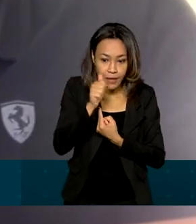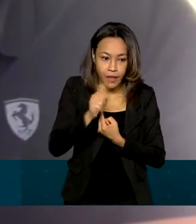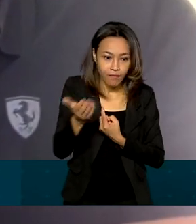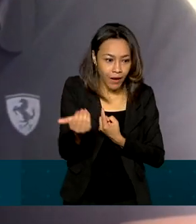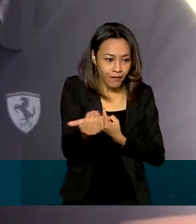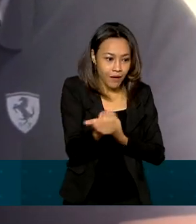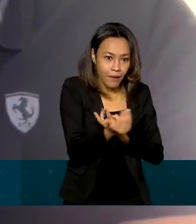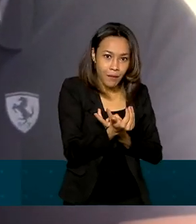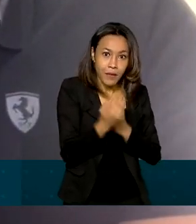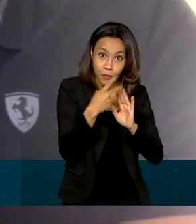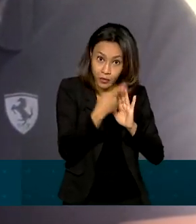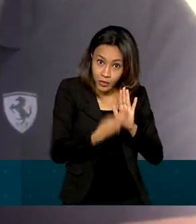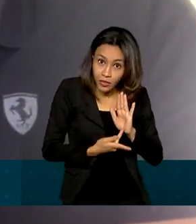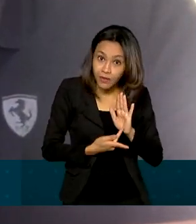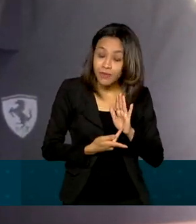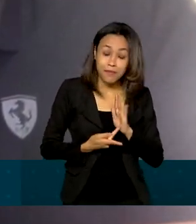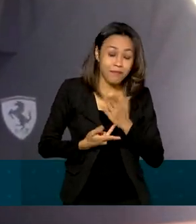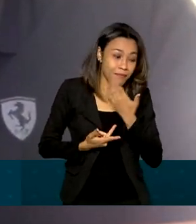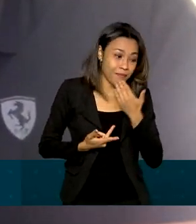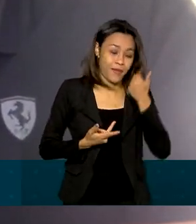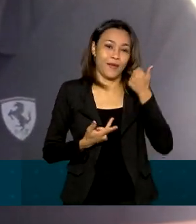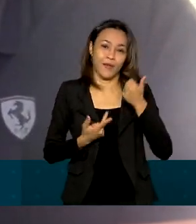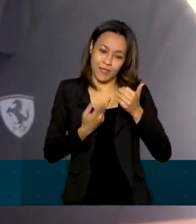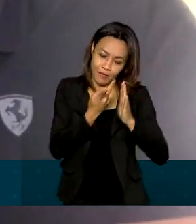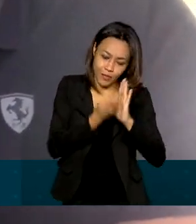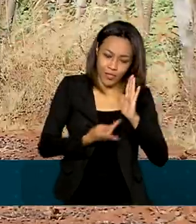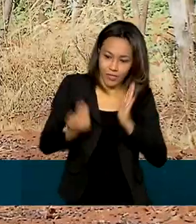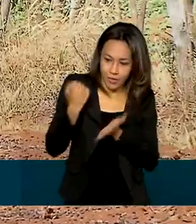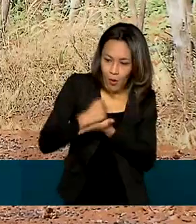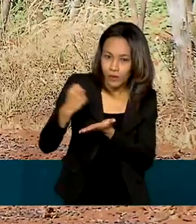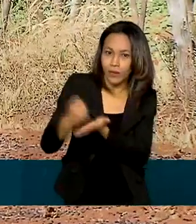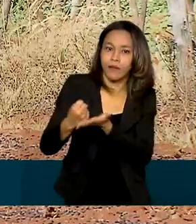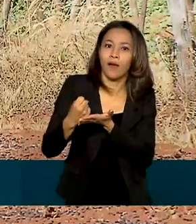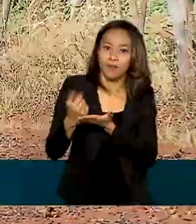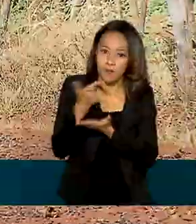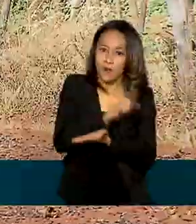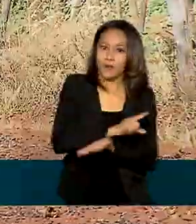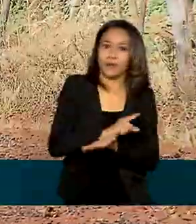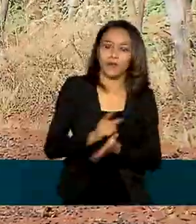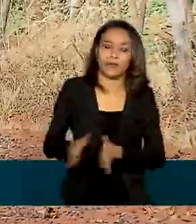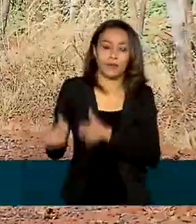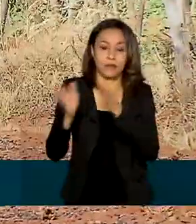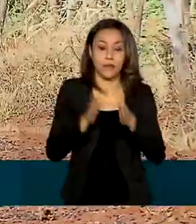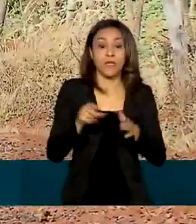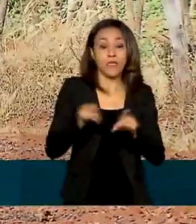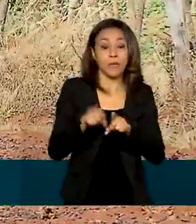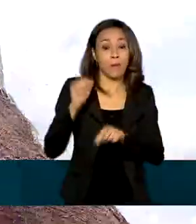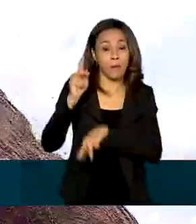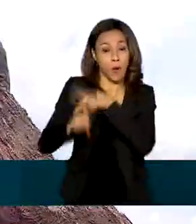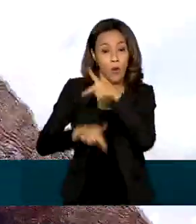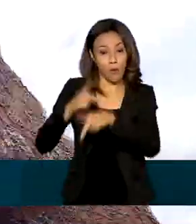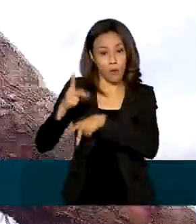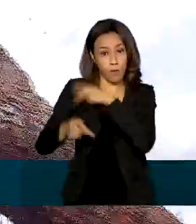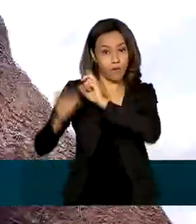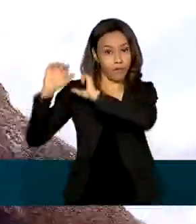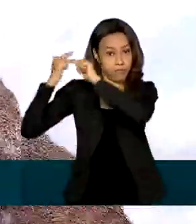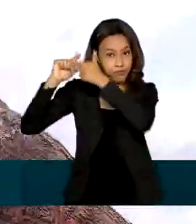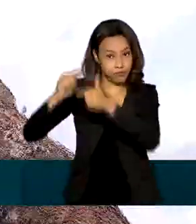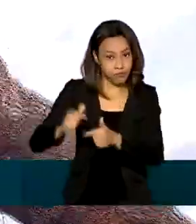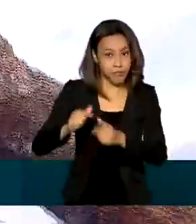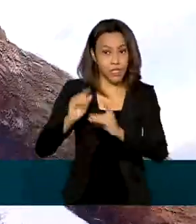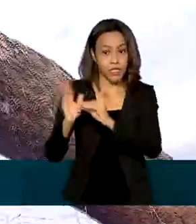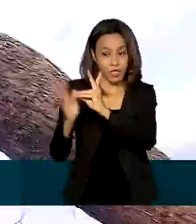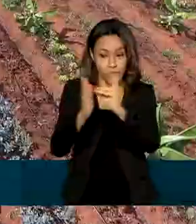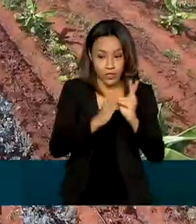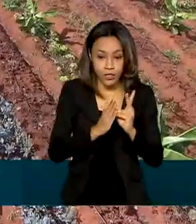projeto, maior a chance desse projeto ser contratado. Os povos de comunidades tradicionais, indígenas e